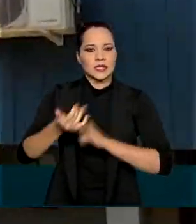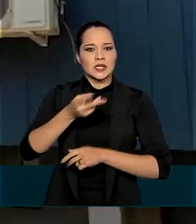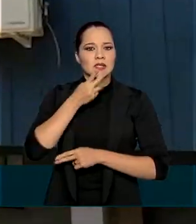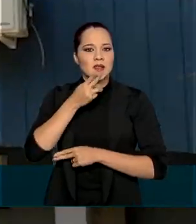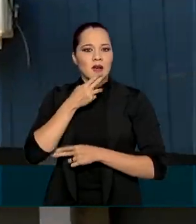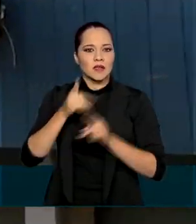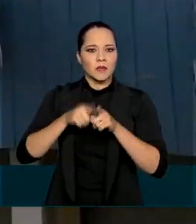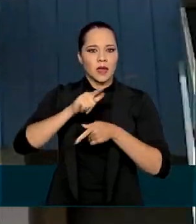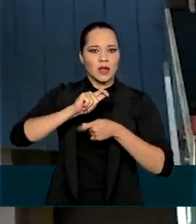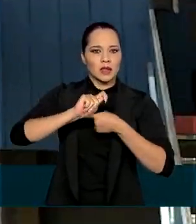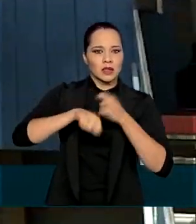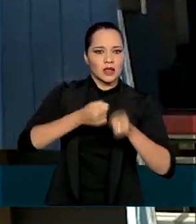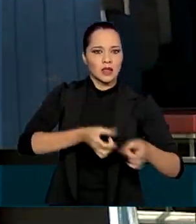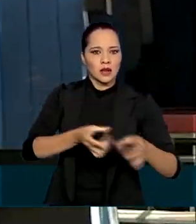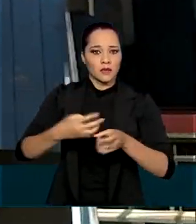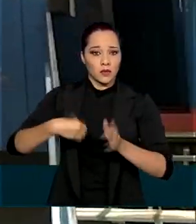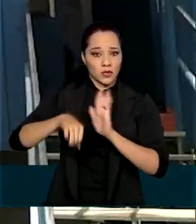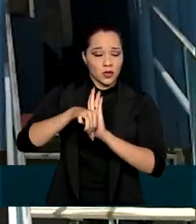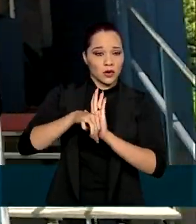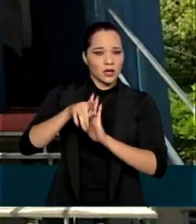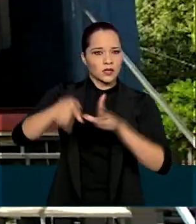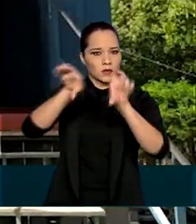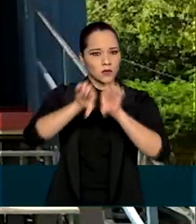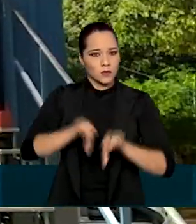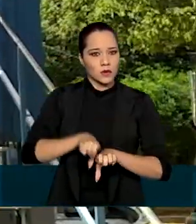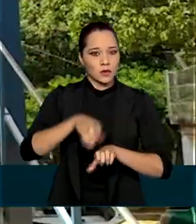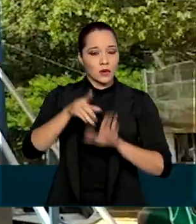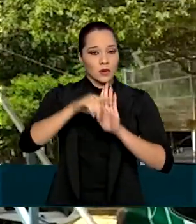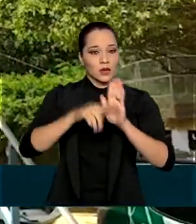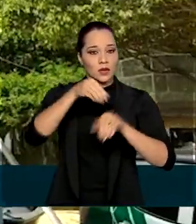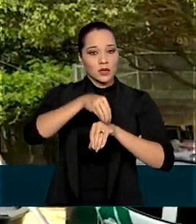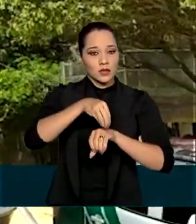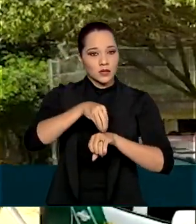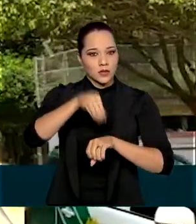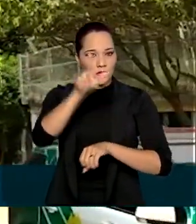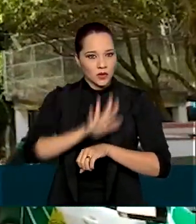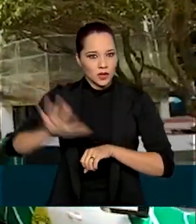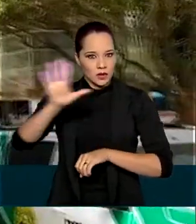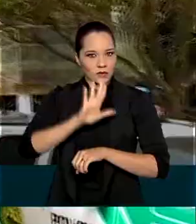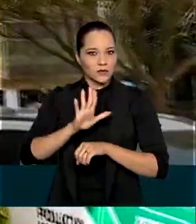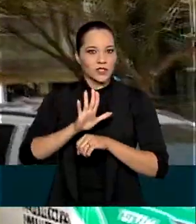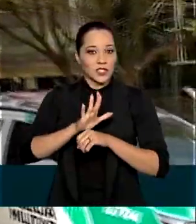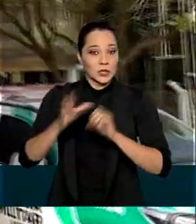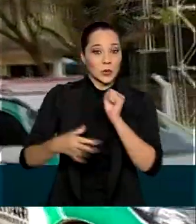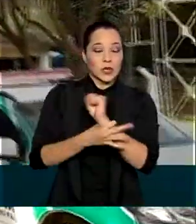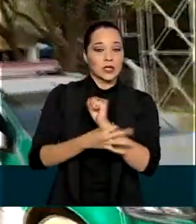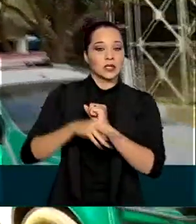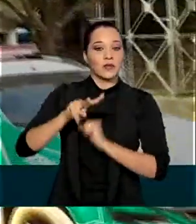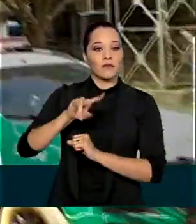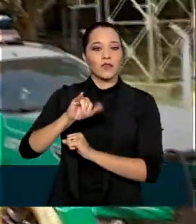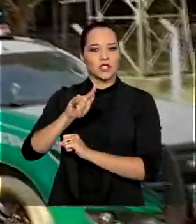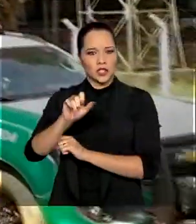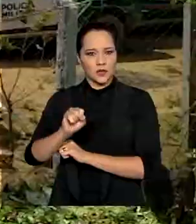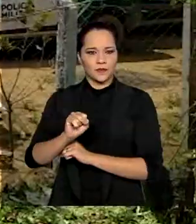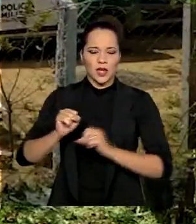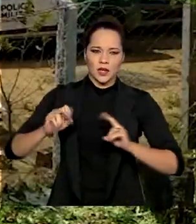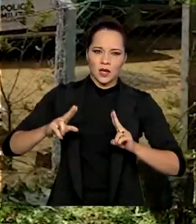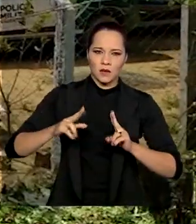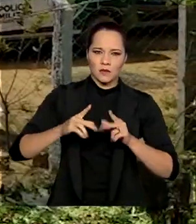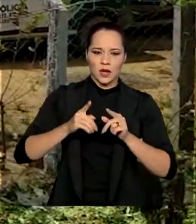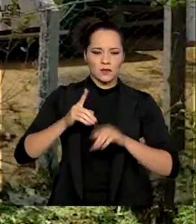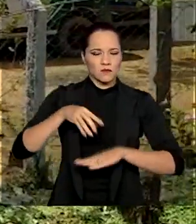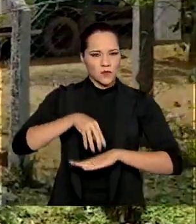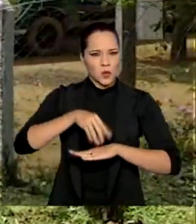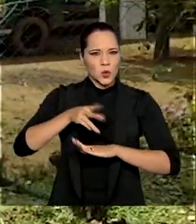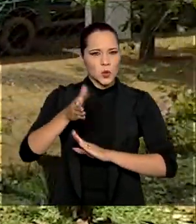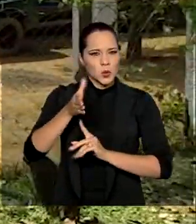A estrutura faz parte do Programa Nacional de Segurança nas Fronteiras e Divisas, o VIGIA. Uma torre de radiocomunicação